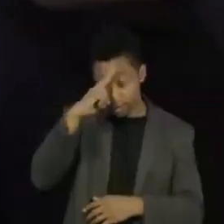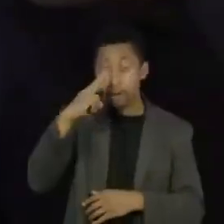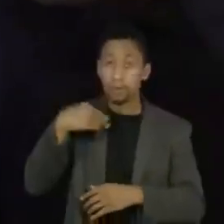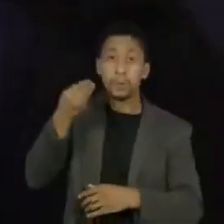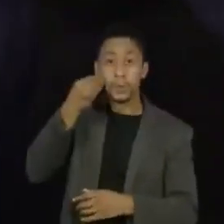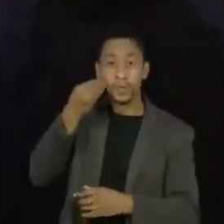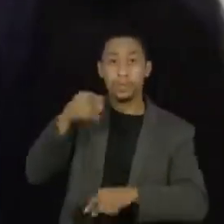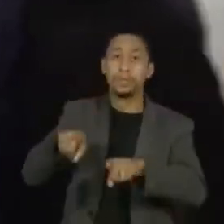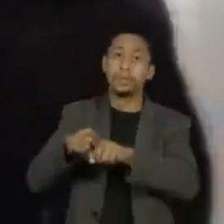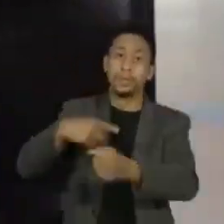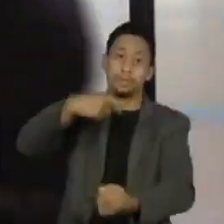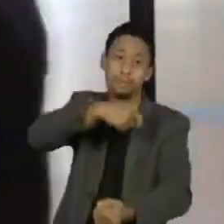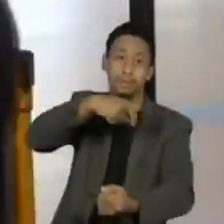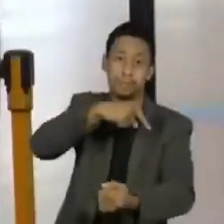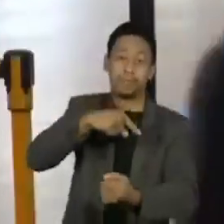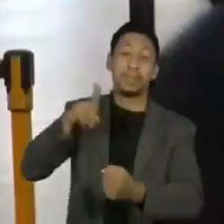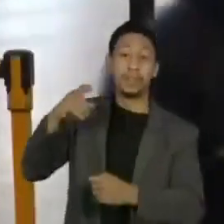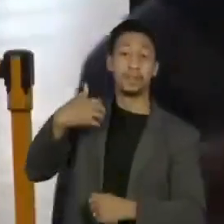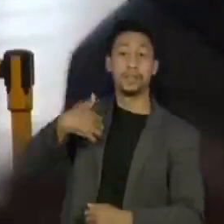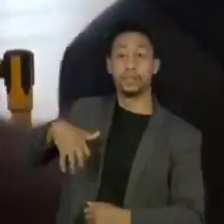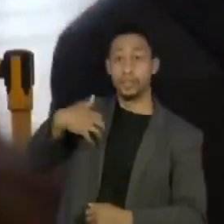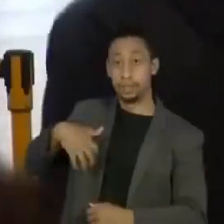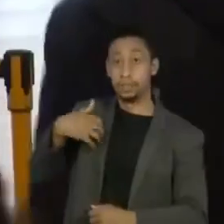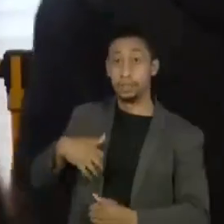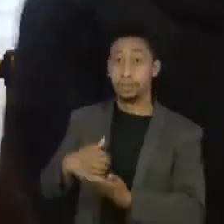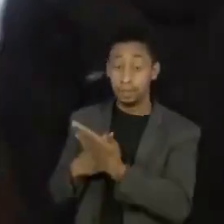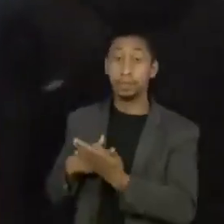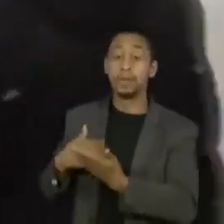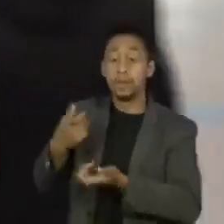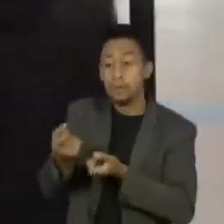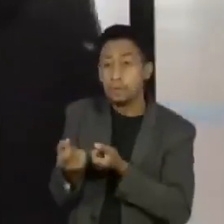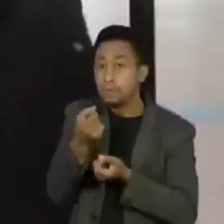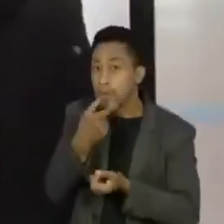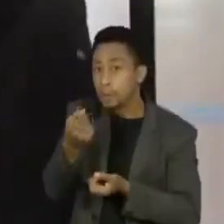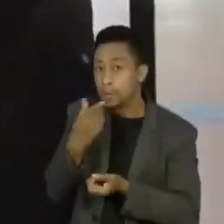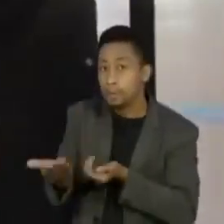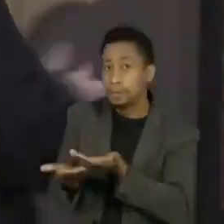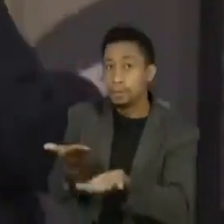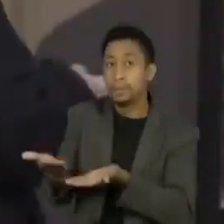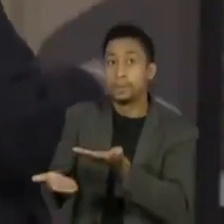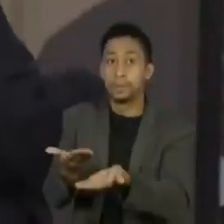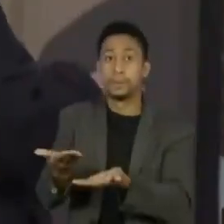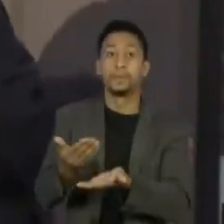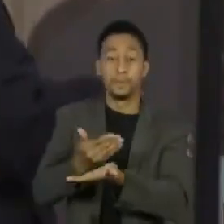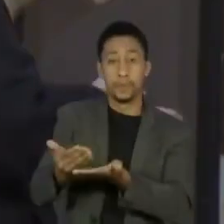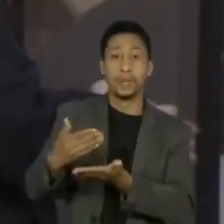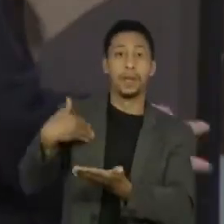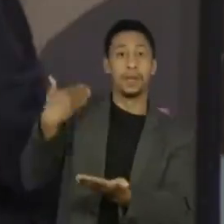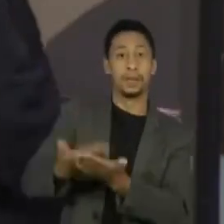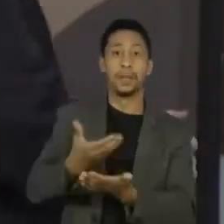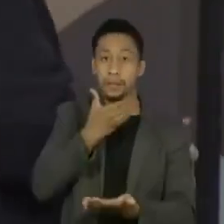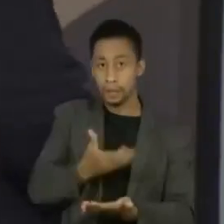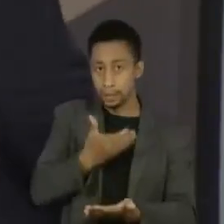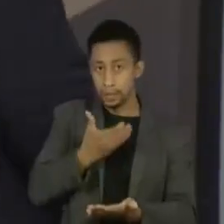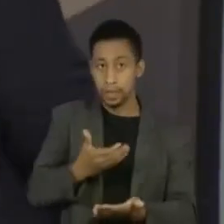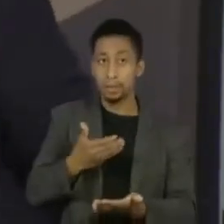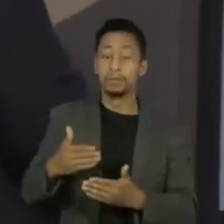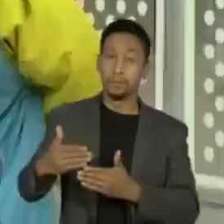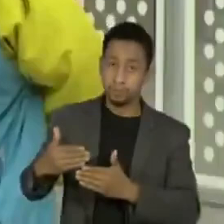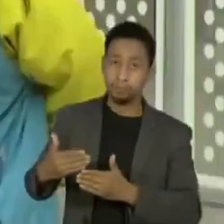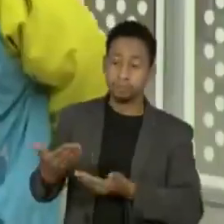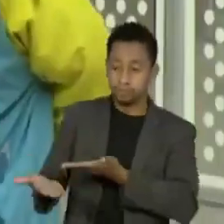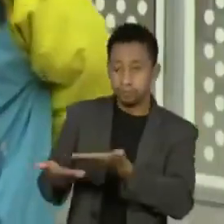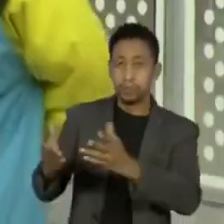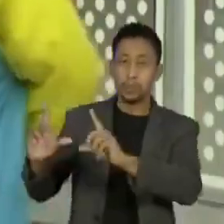soro. Nos pacientes argentinos, o medicamento está em uso desde o final de dezembro e reduziu a evolução da